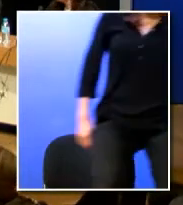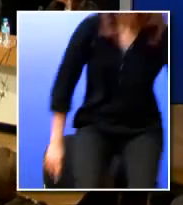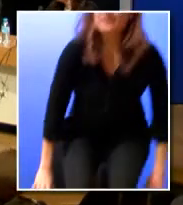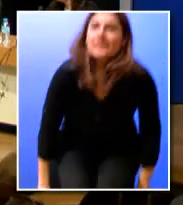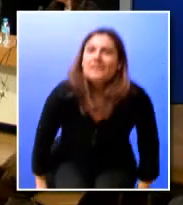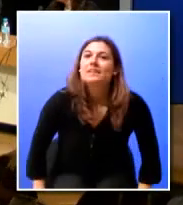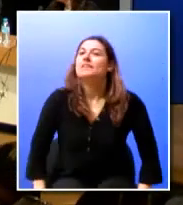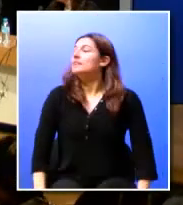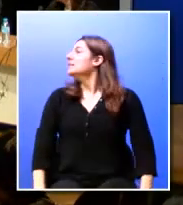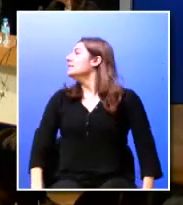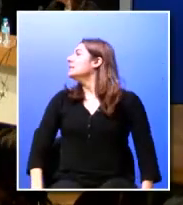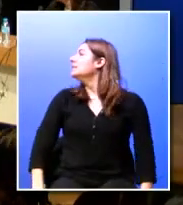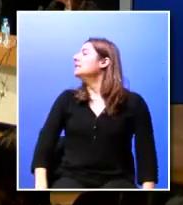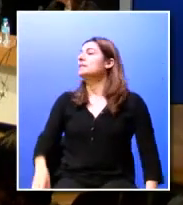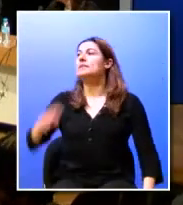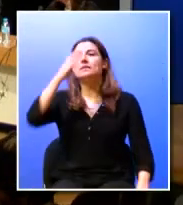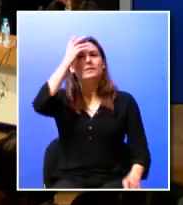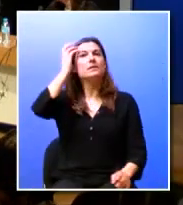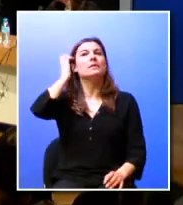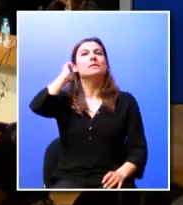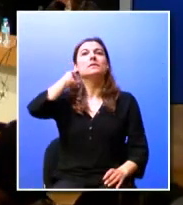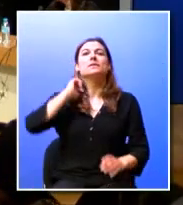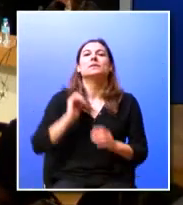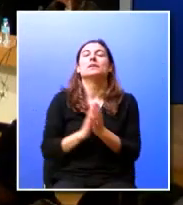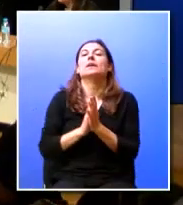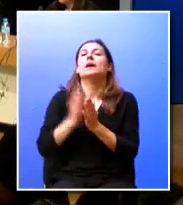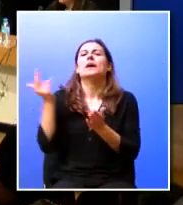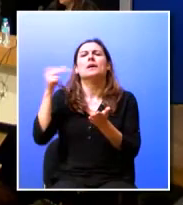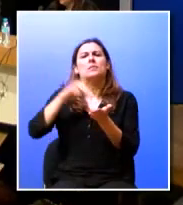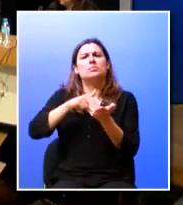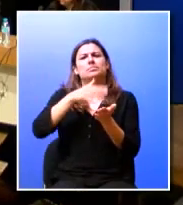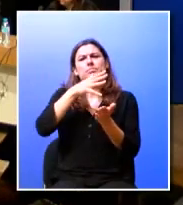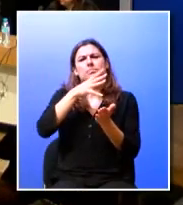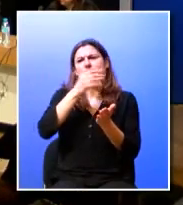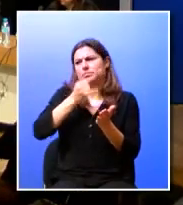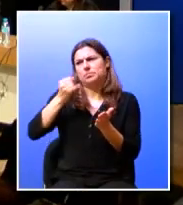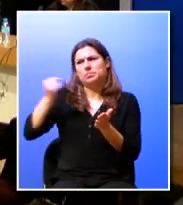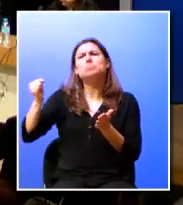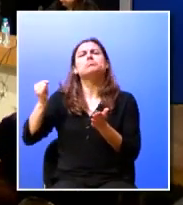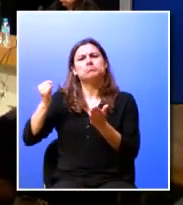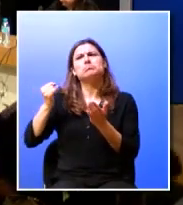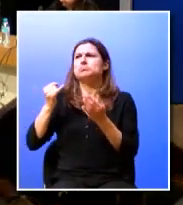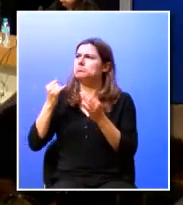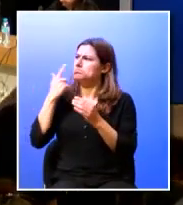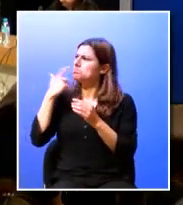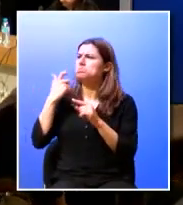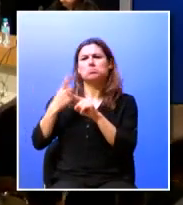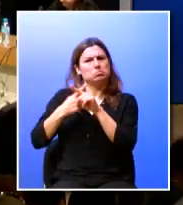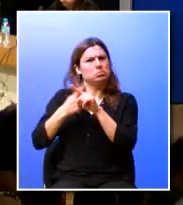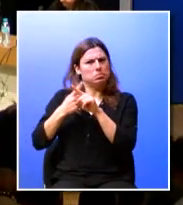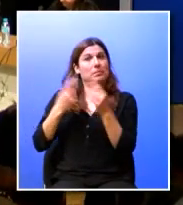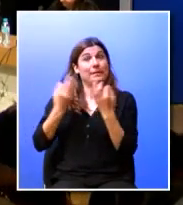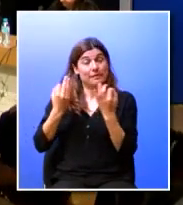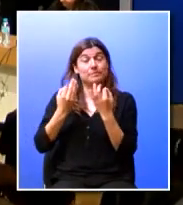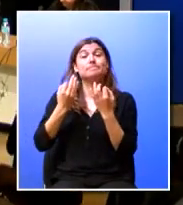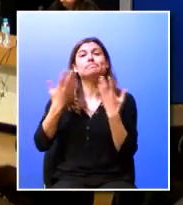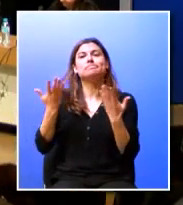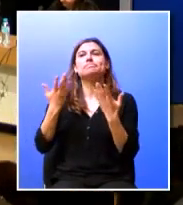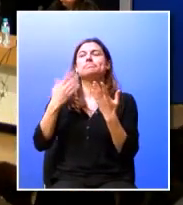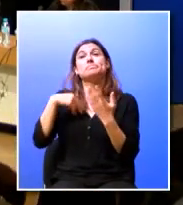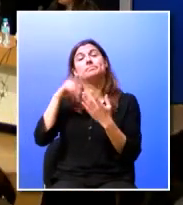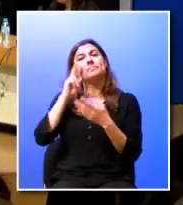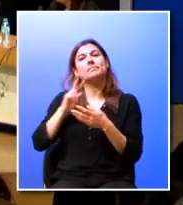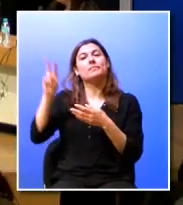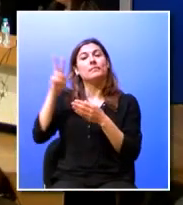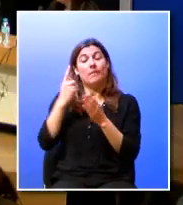as exposições penso que foram todas naturalmente muito interessantes e a certa medida eu estava a olhar para as